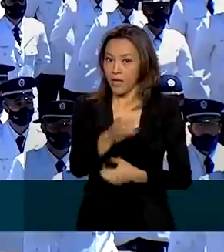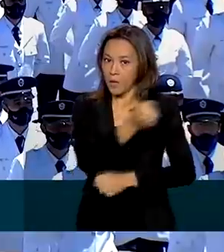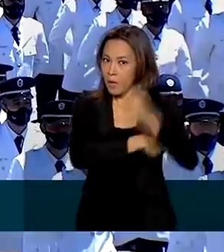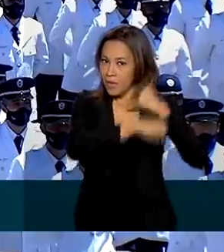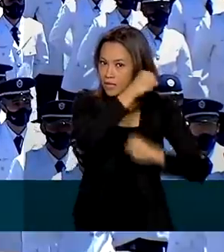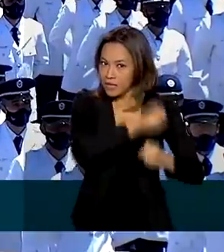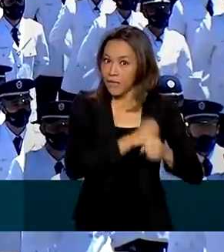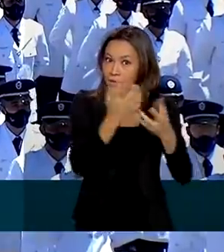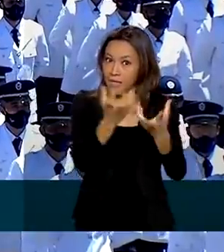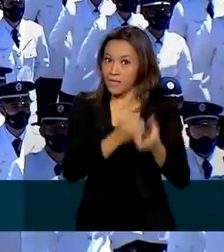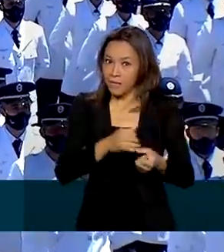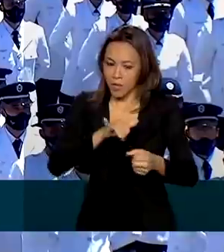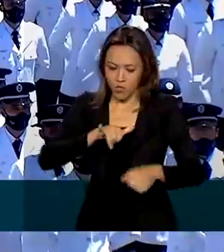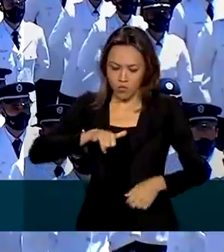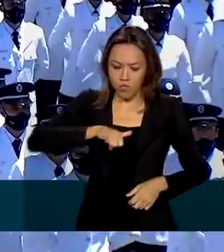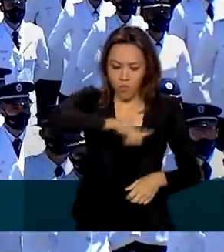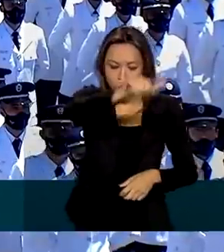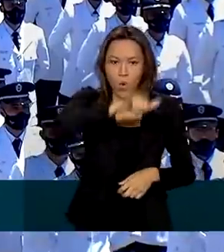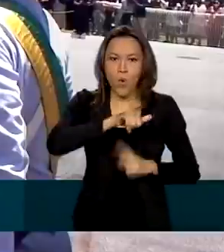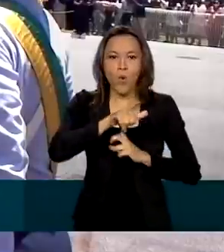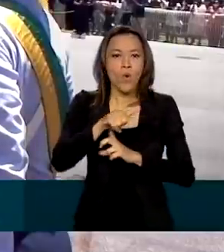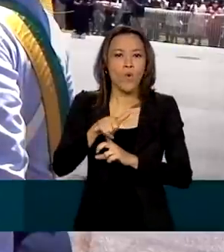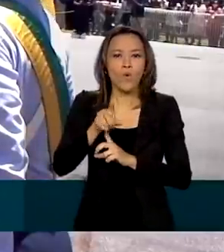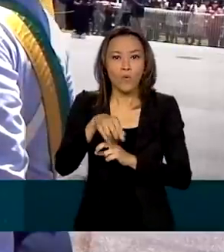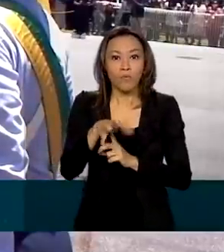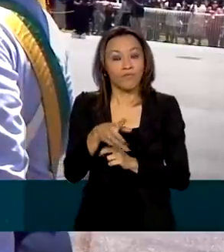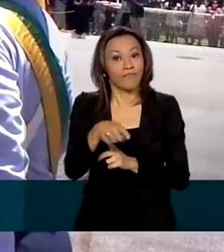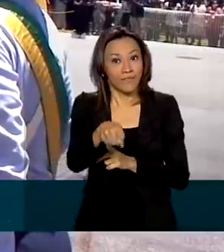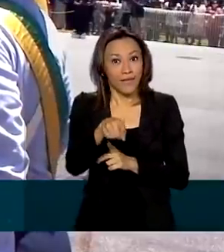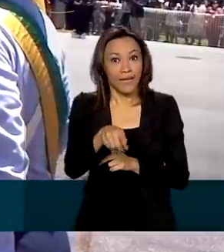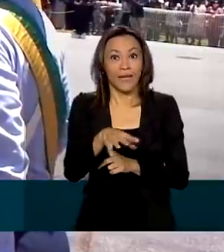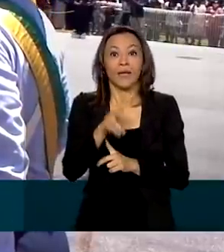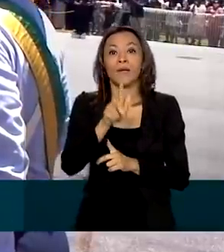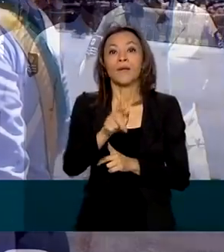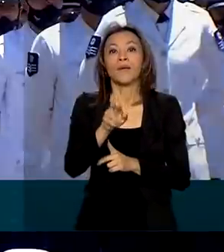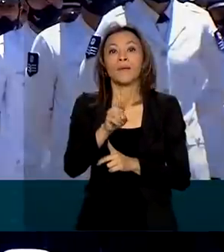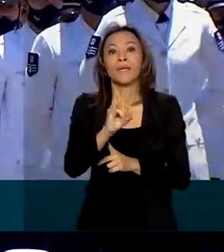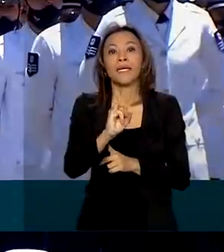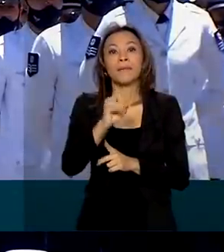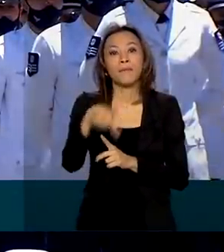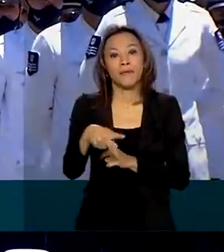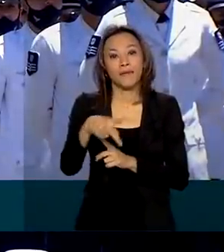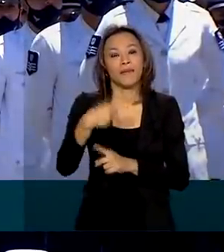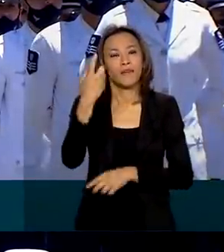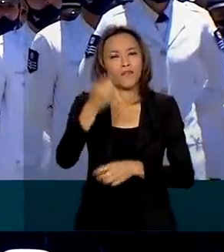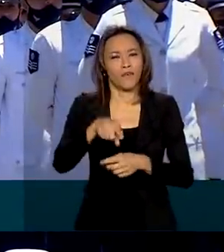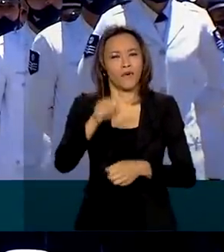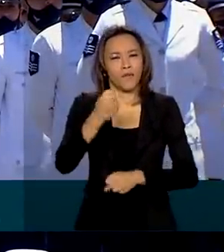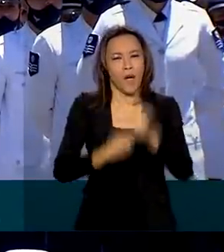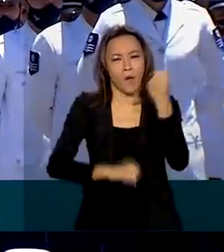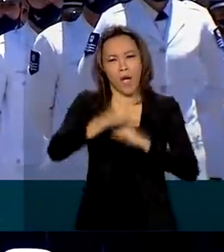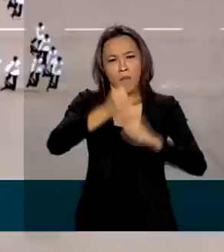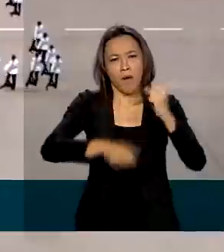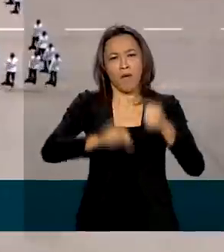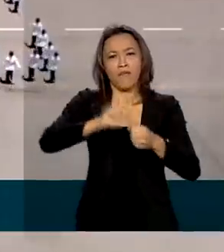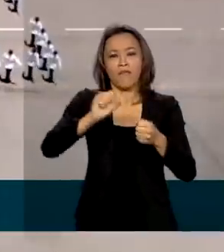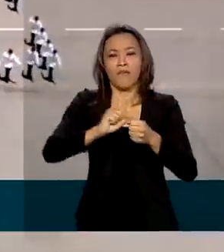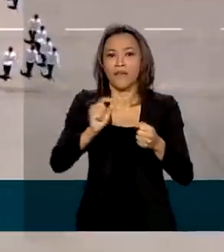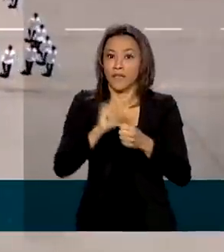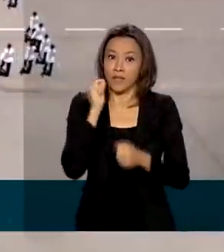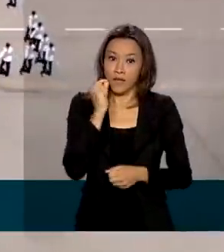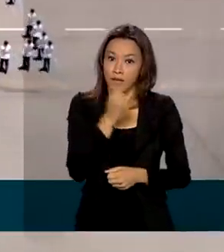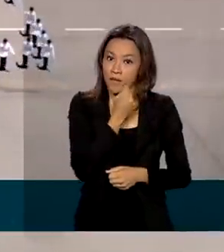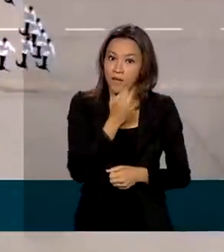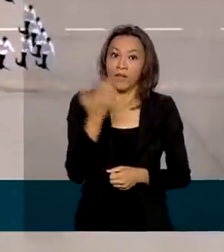novo caça Gripen, um primeiro de 36 unidades fabricadas na Suécia. E nem todos sabem, mas a Força Aérea